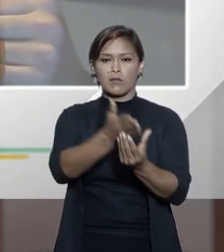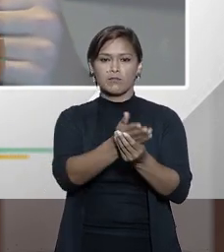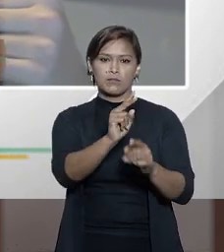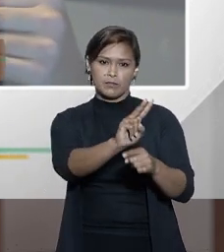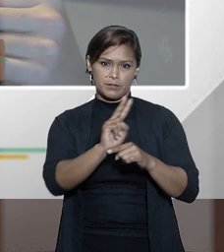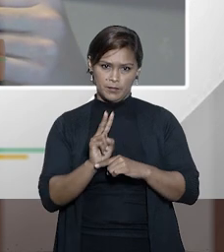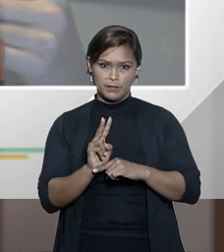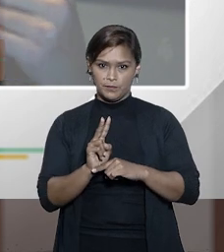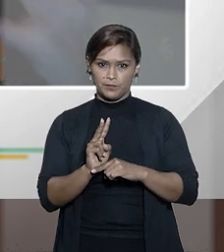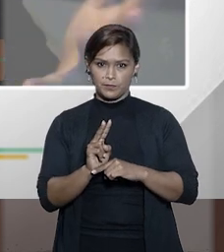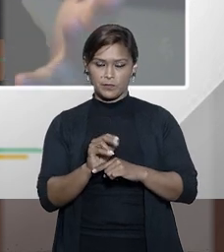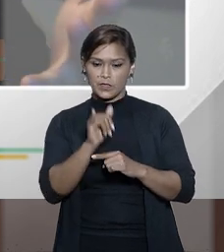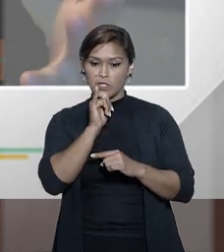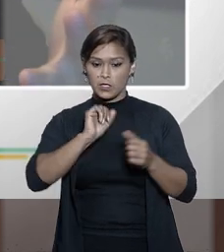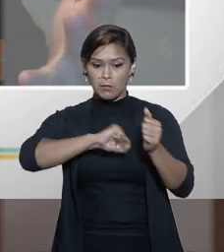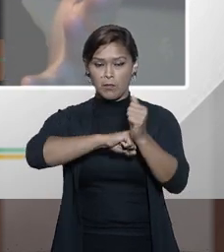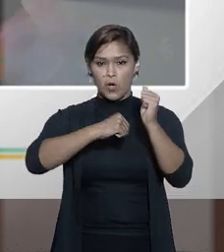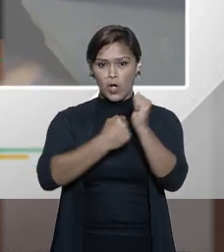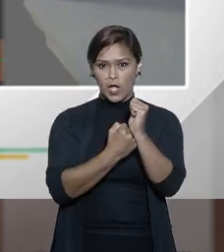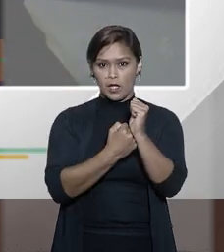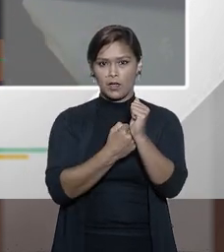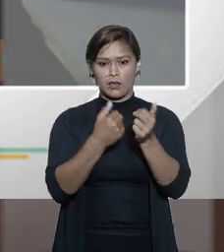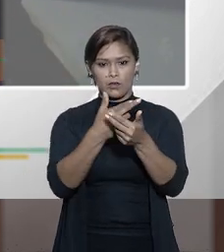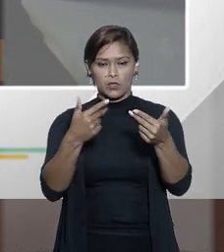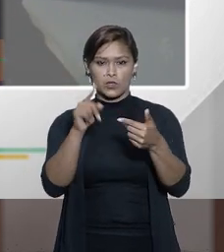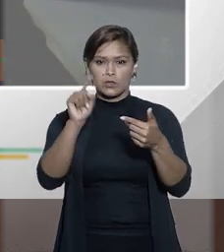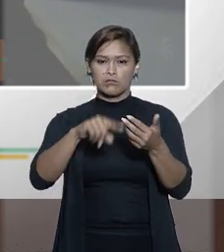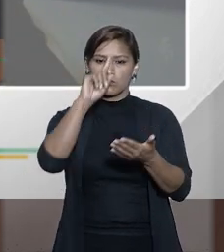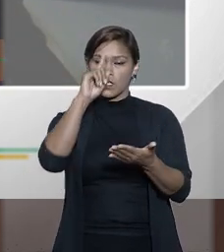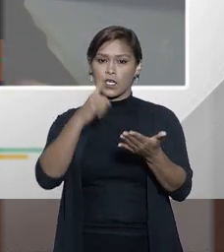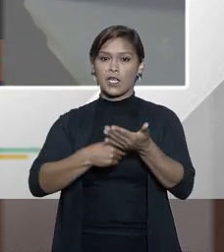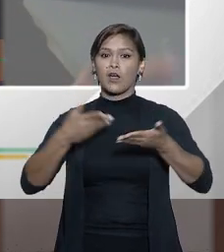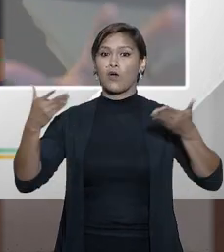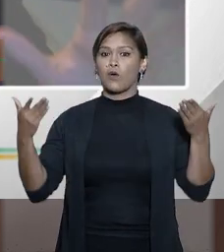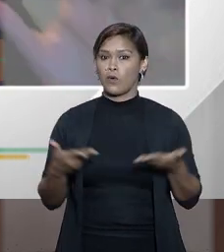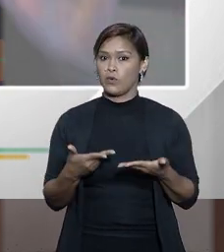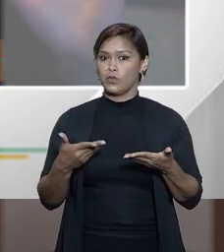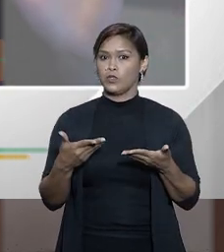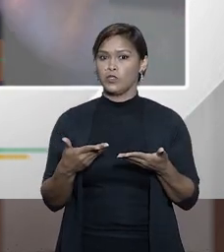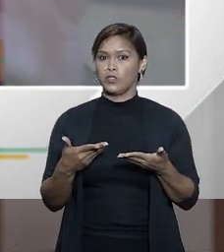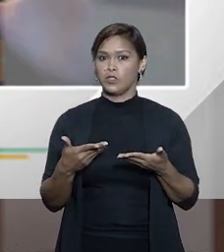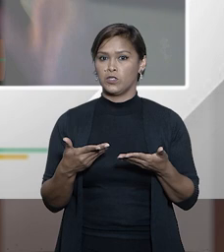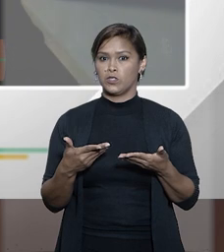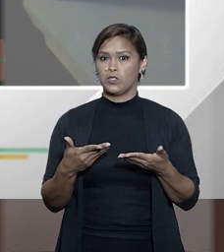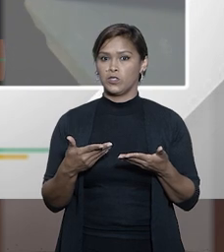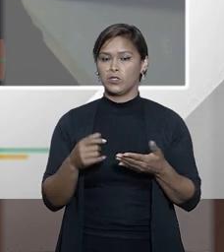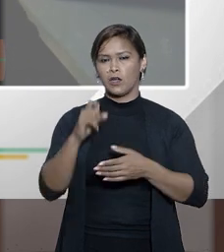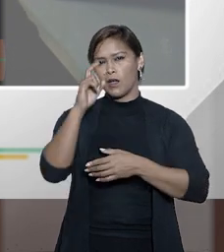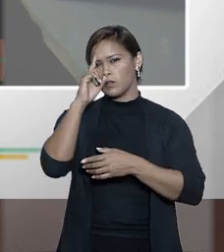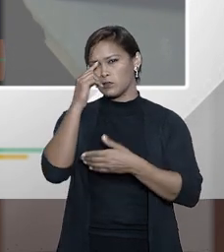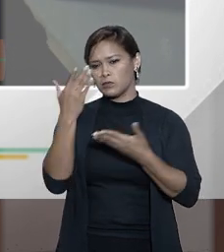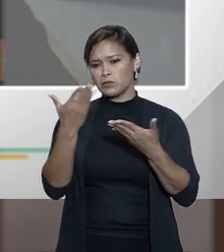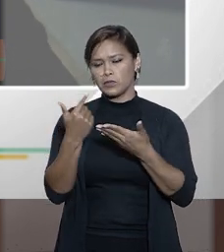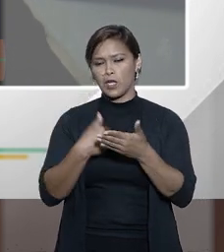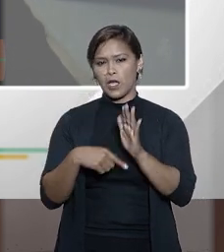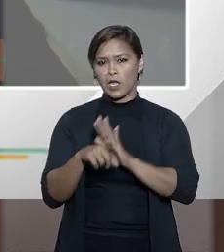cautelar de bloqueio de bens isso é decretado hoje estamos em sei lá que dia